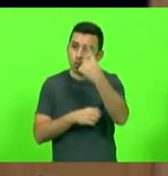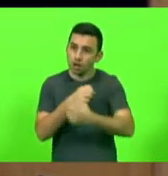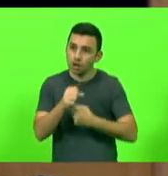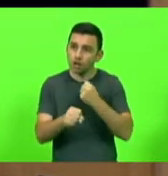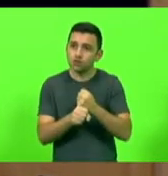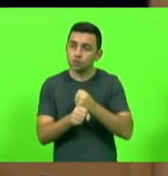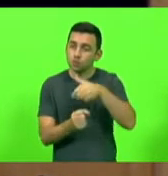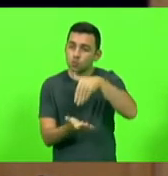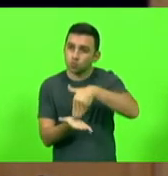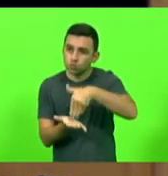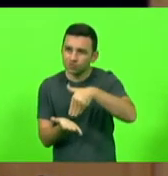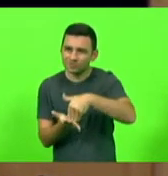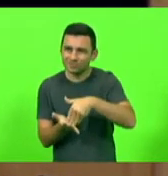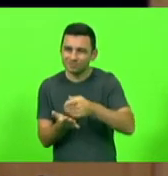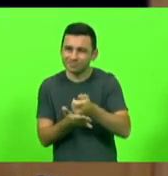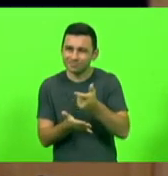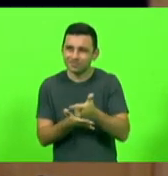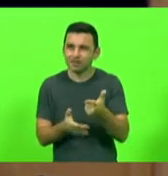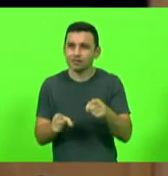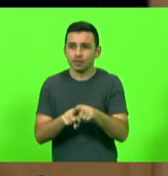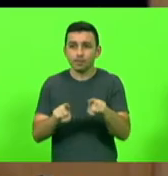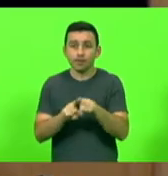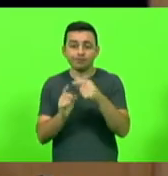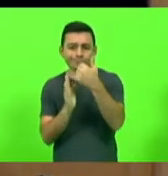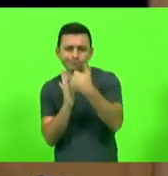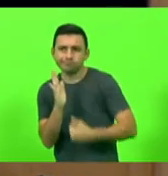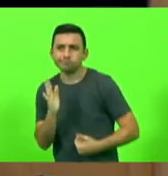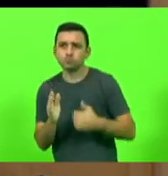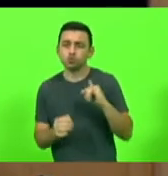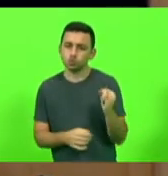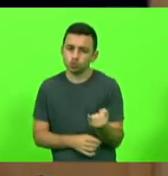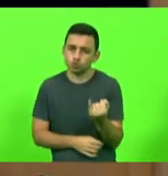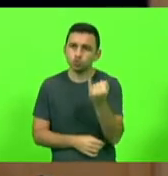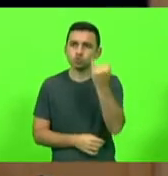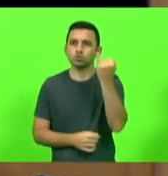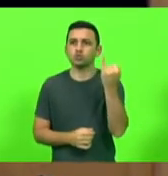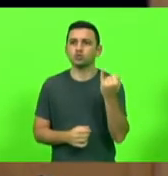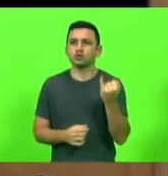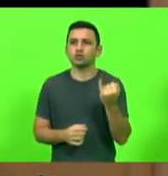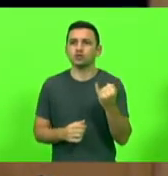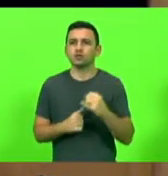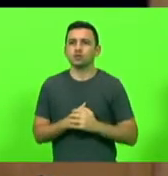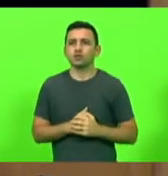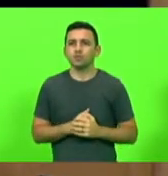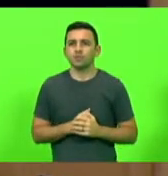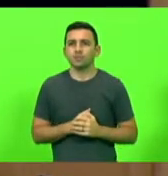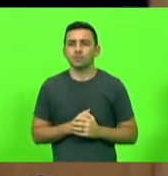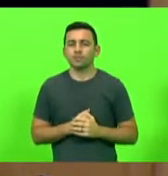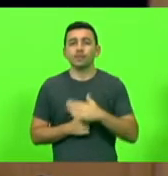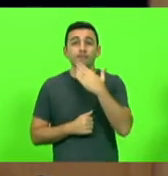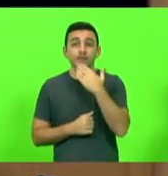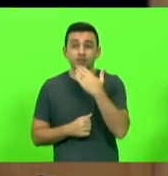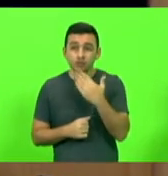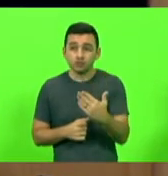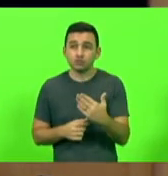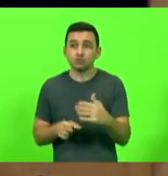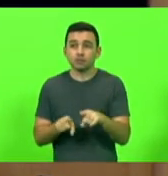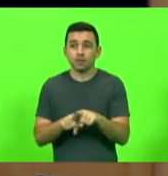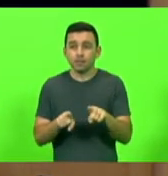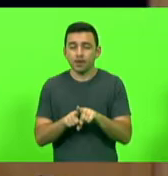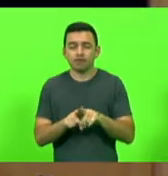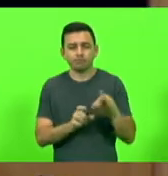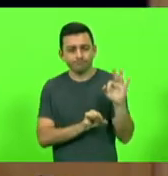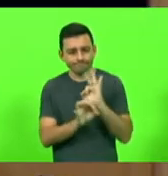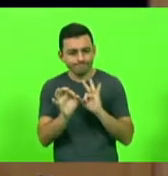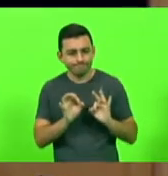prestação, com subsídio nos juros, percentual de rebate, pedido de repactuação